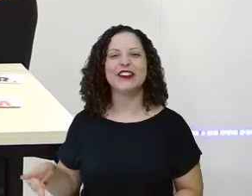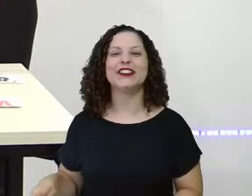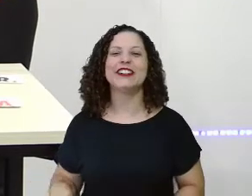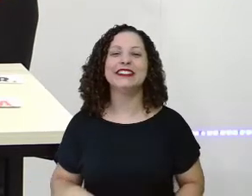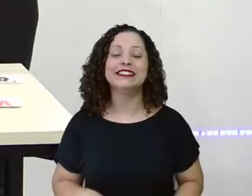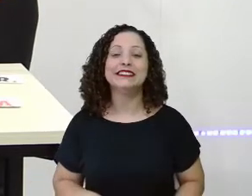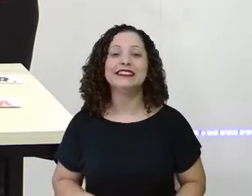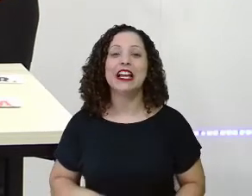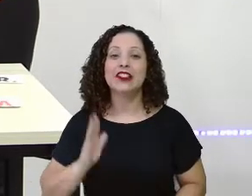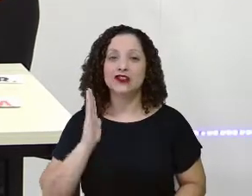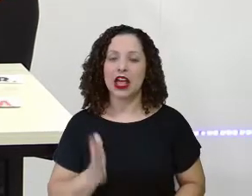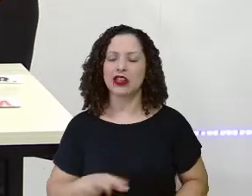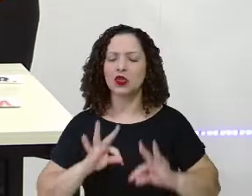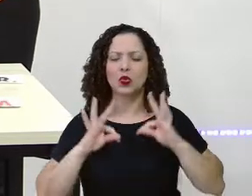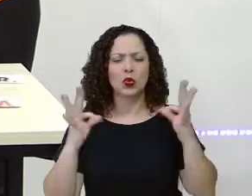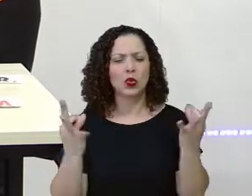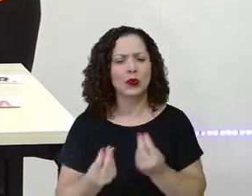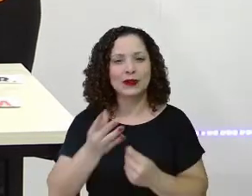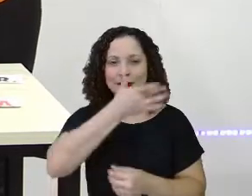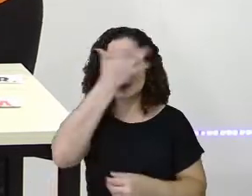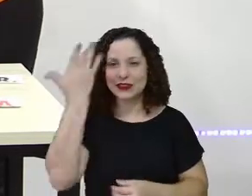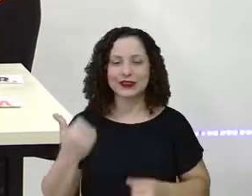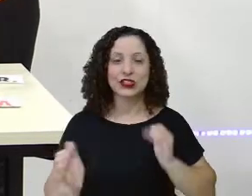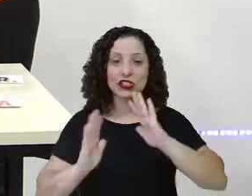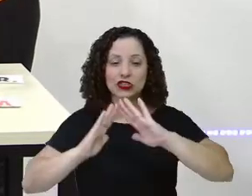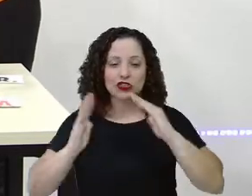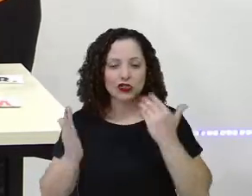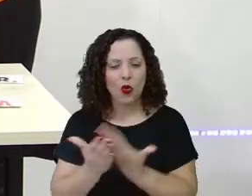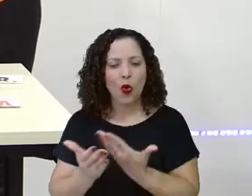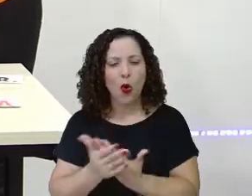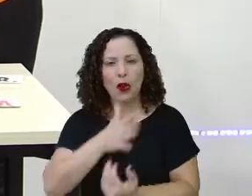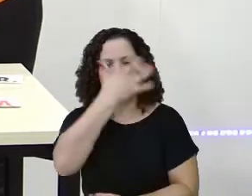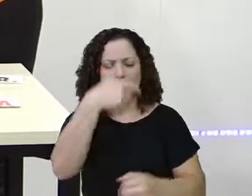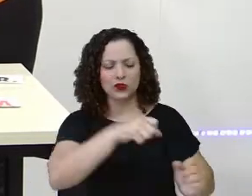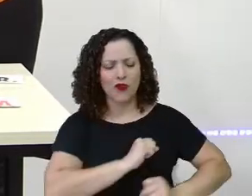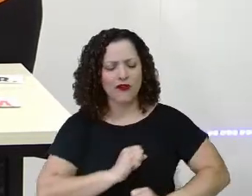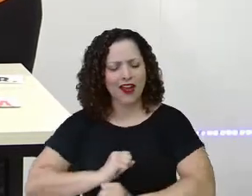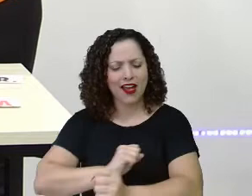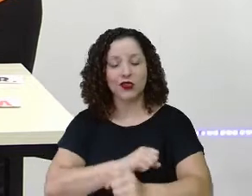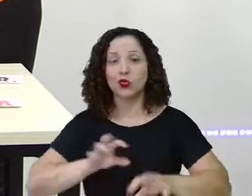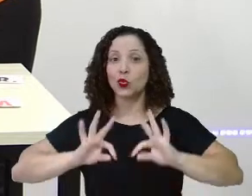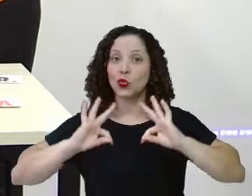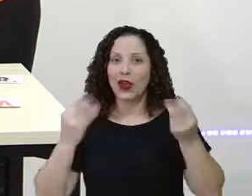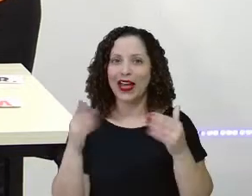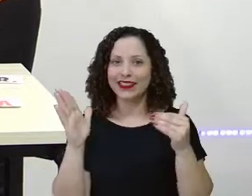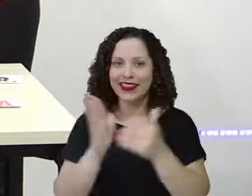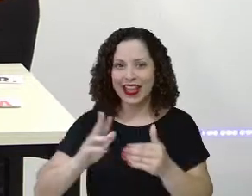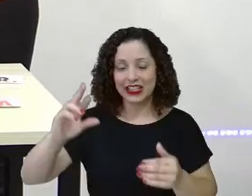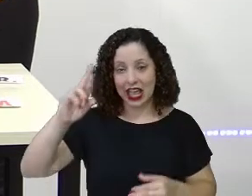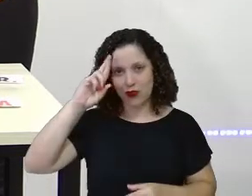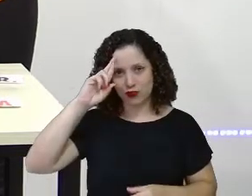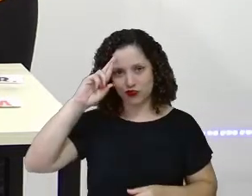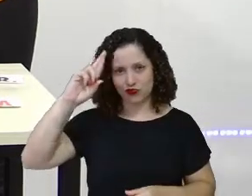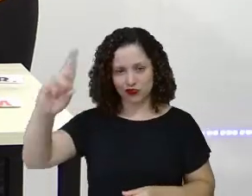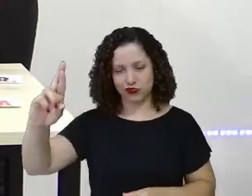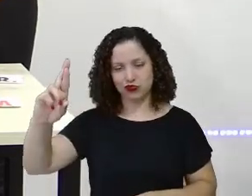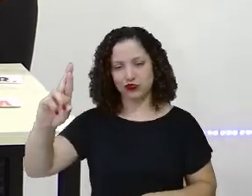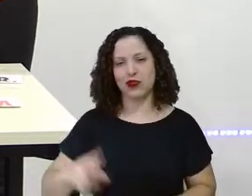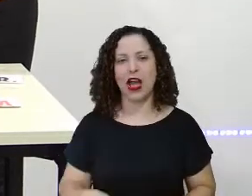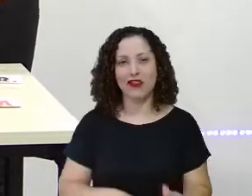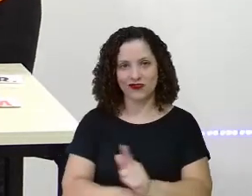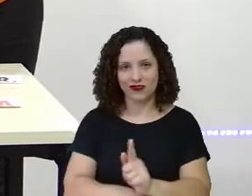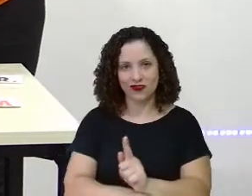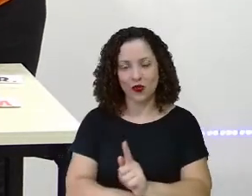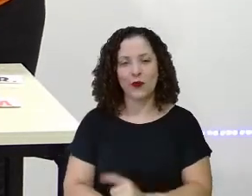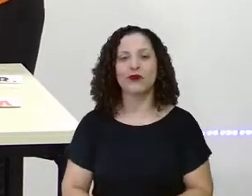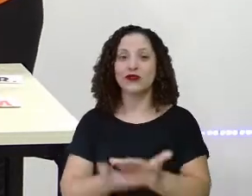gestão, escola, todo mundo da escola, do faxineiro, vocês arrasam! Até a gestão, vocês arrasam! Sem vocês, não